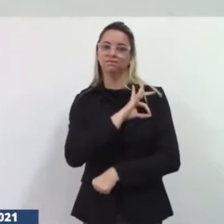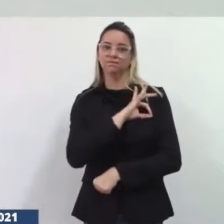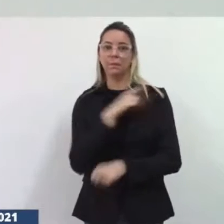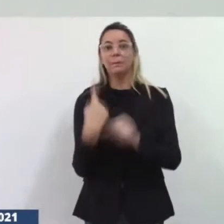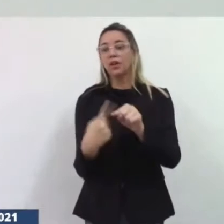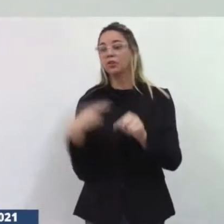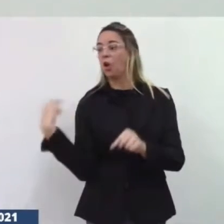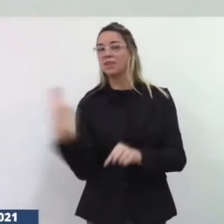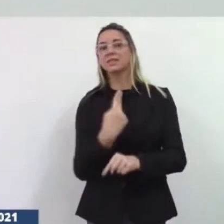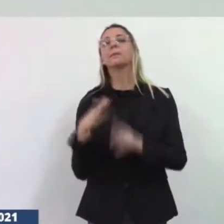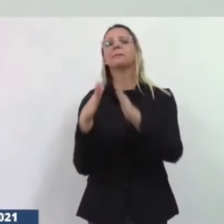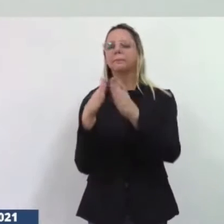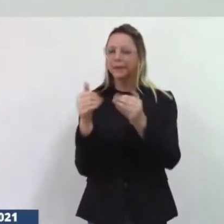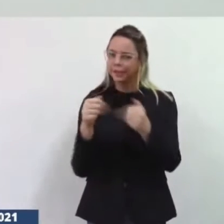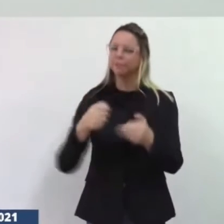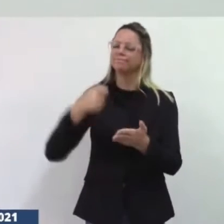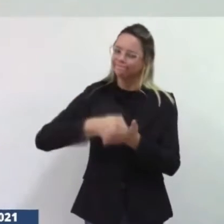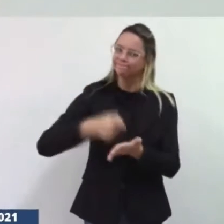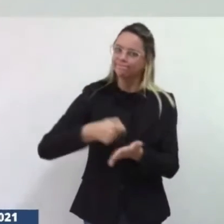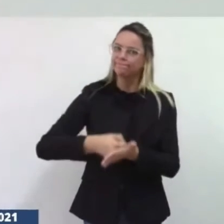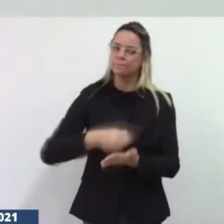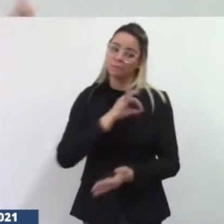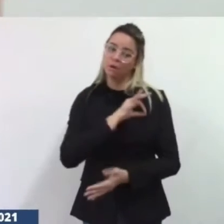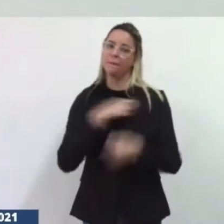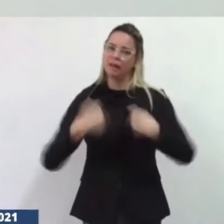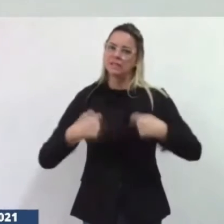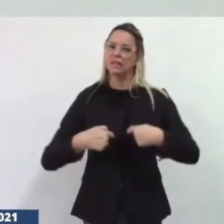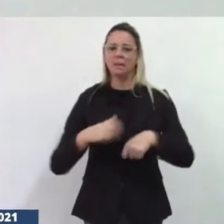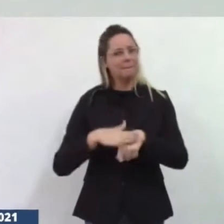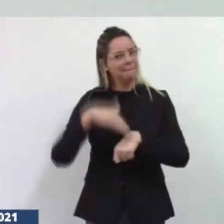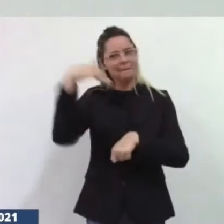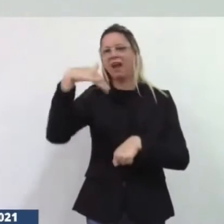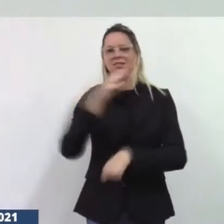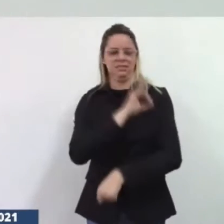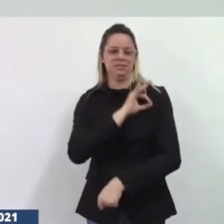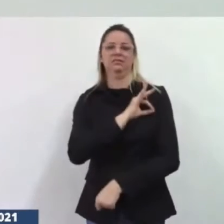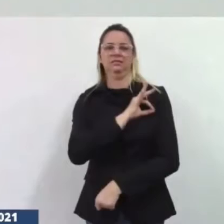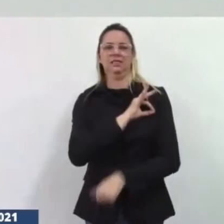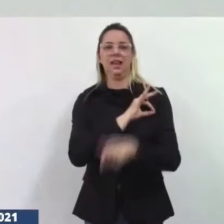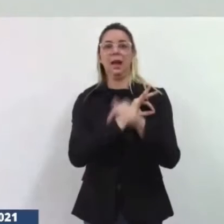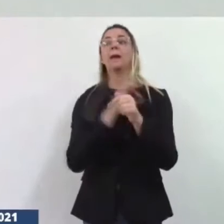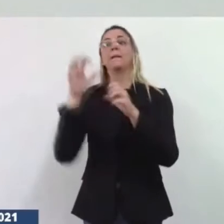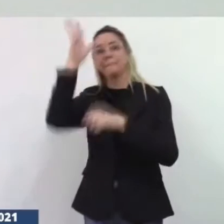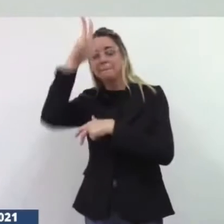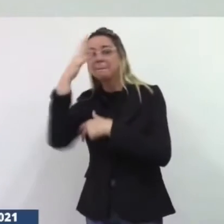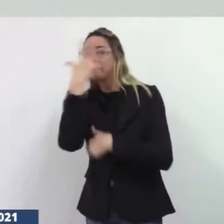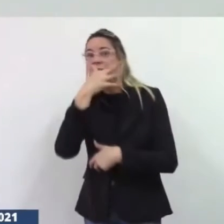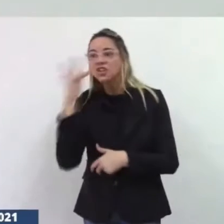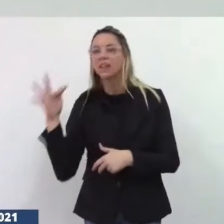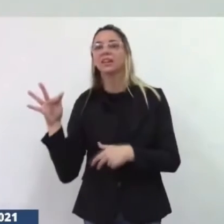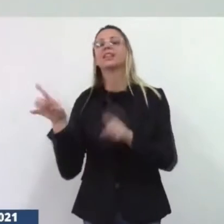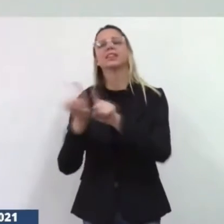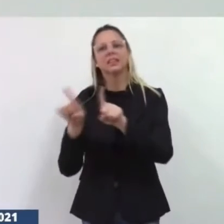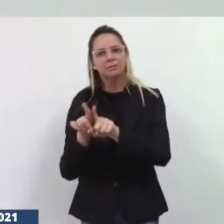que incorpore e nessa incorporação coloque mais policiais aqui no batalhão de Belo Jardim para que venham mais